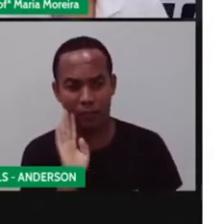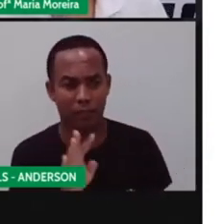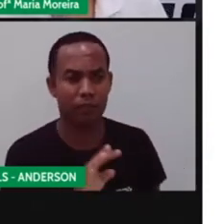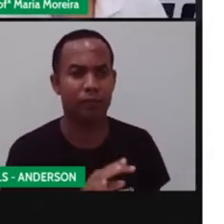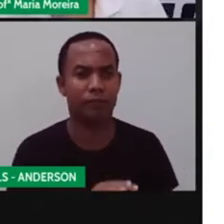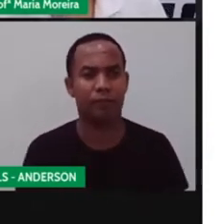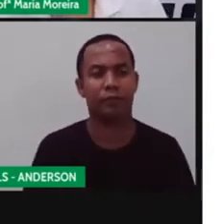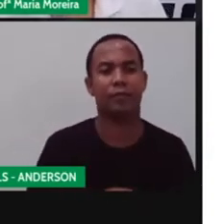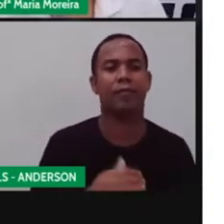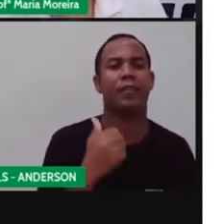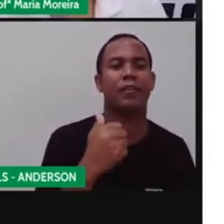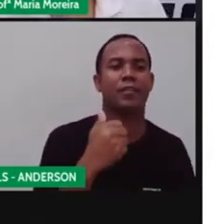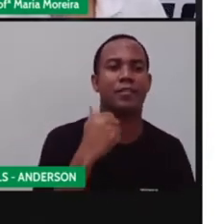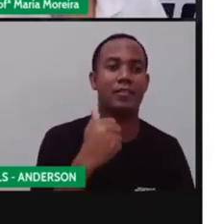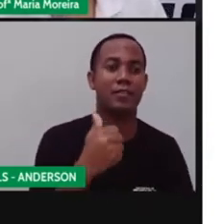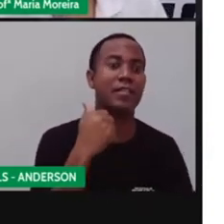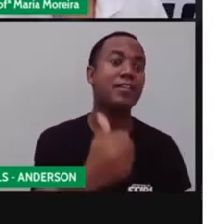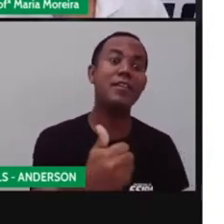Você sabia disso, Anderson?